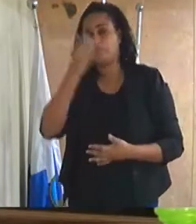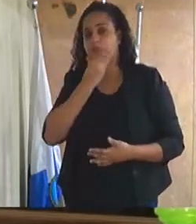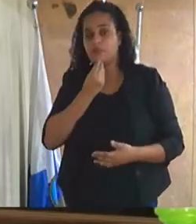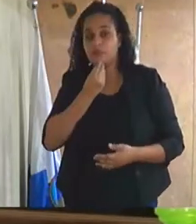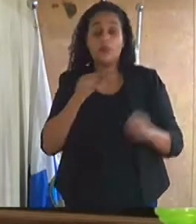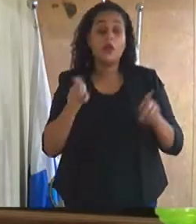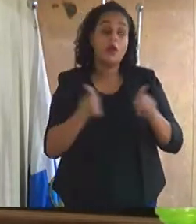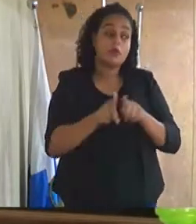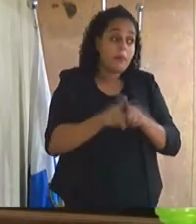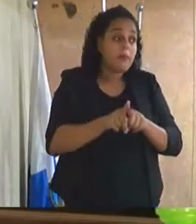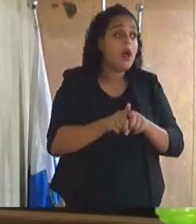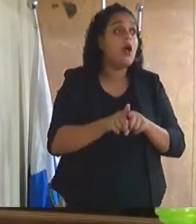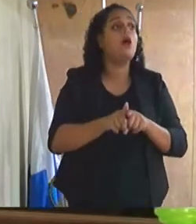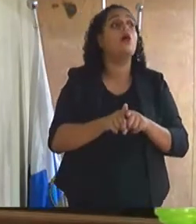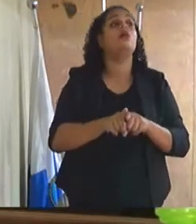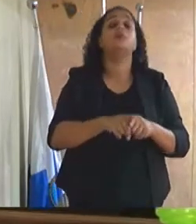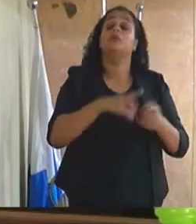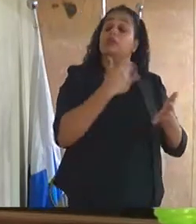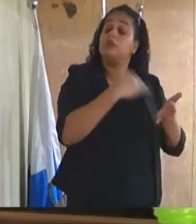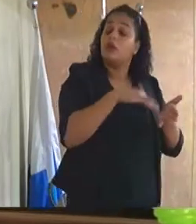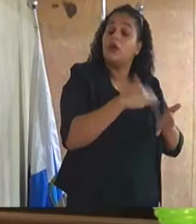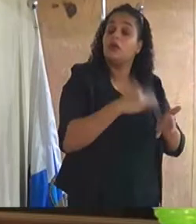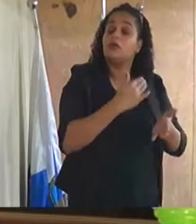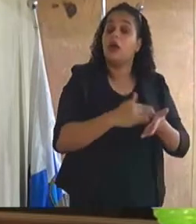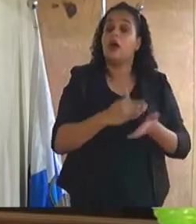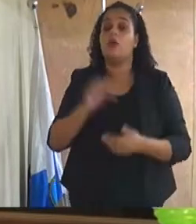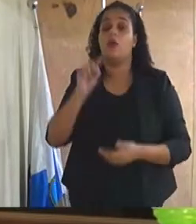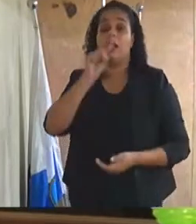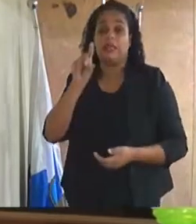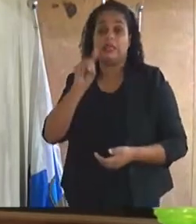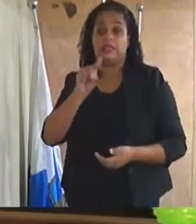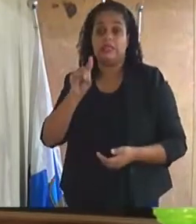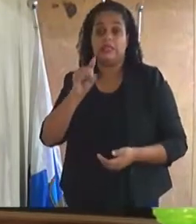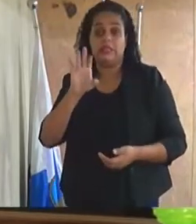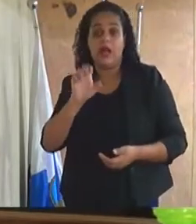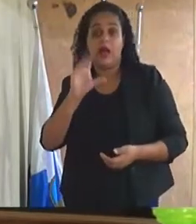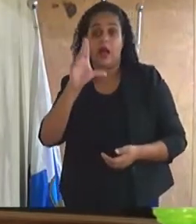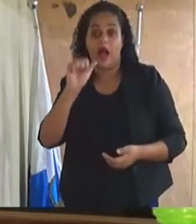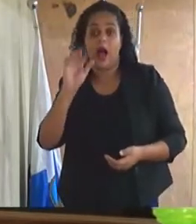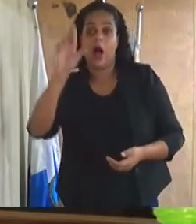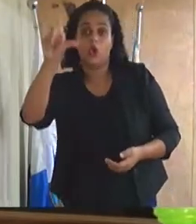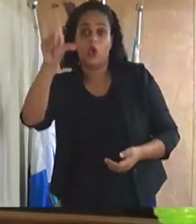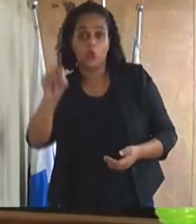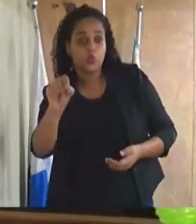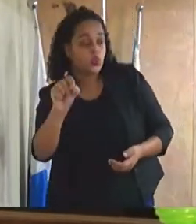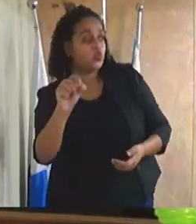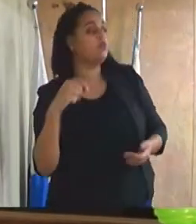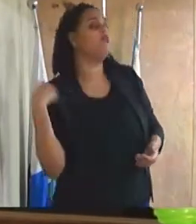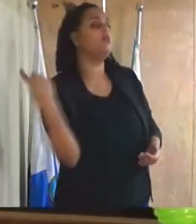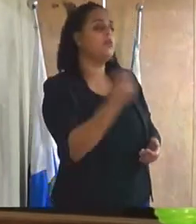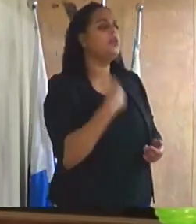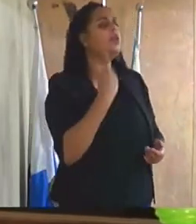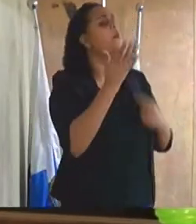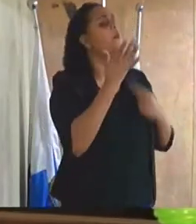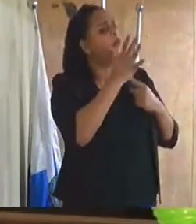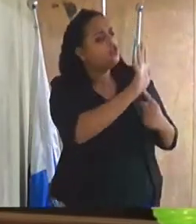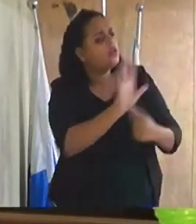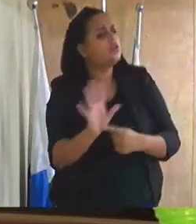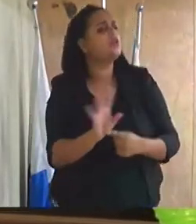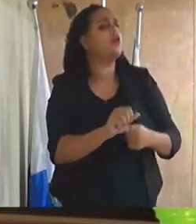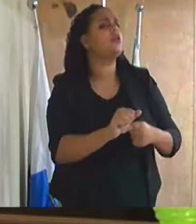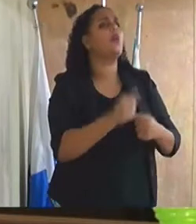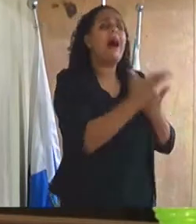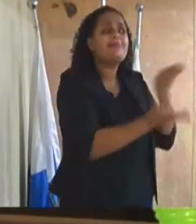Carlos, o trabalho que eles vêm fazendo em toda a nossa cidade, identificando, mandando o posto de saúde mais próximo e começando a tratar das pessoas.